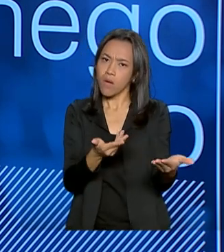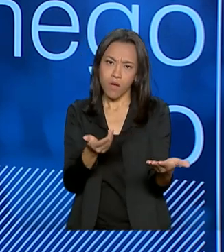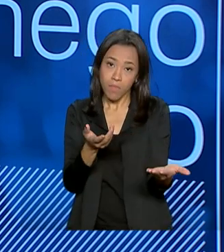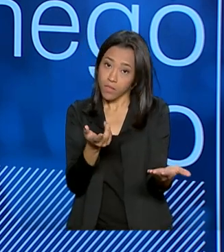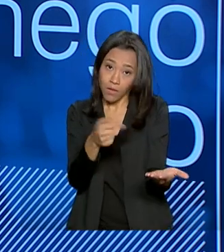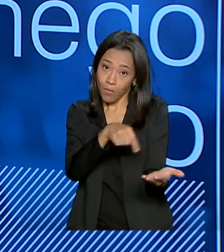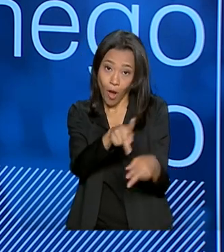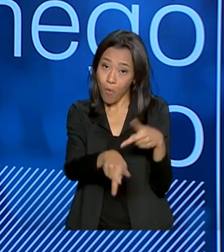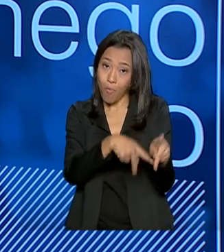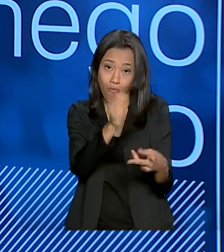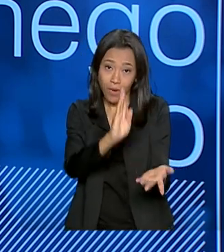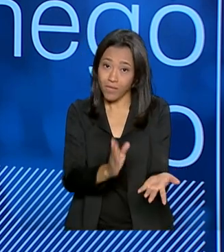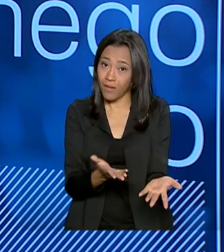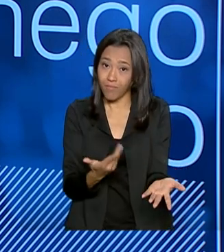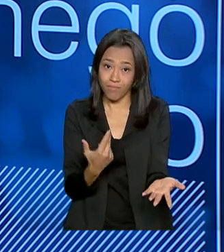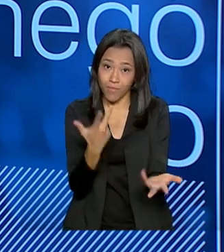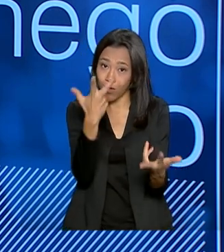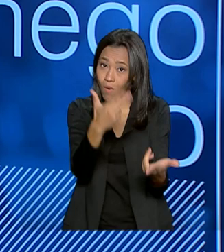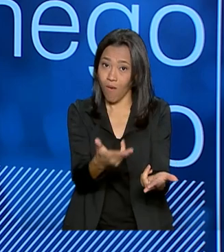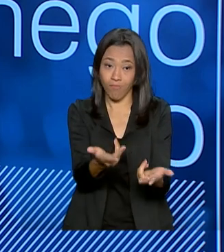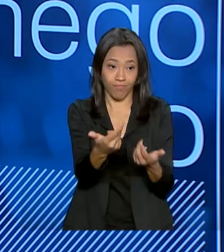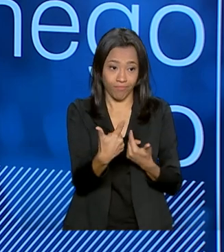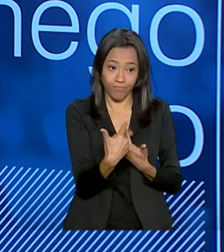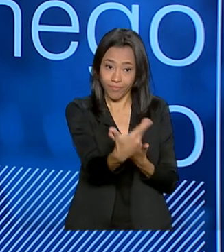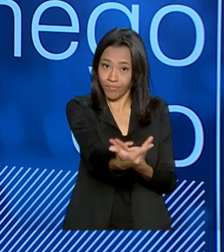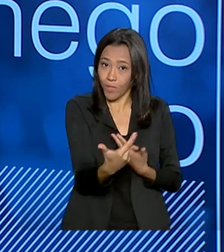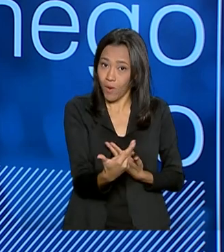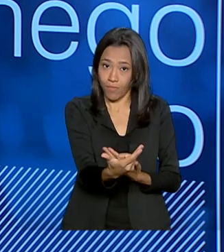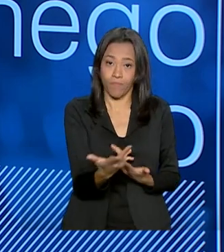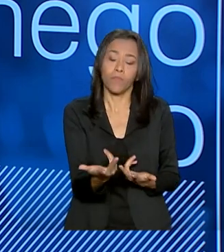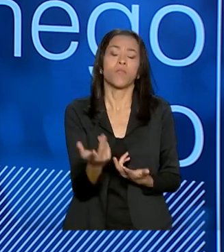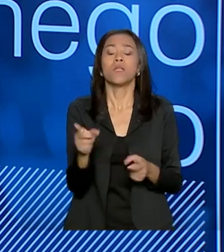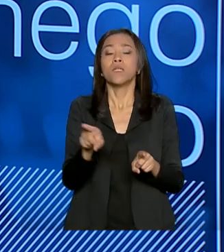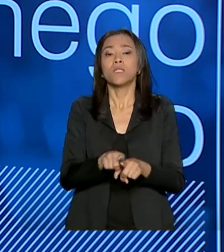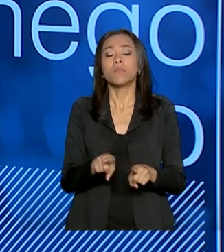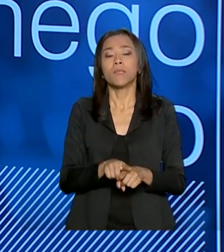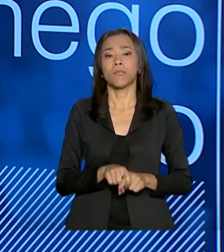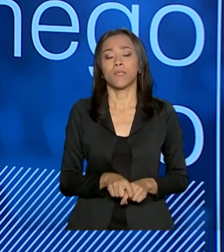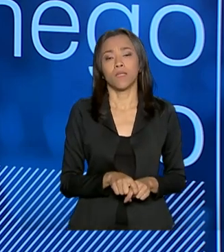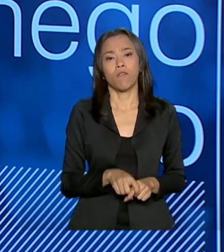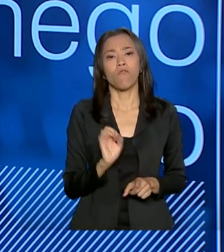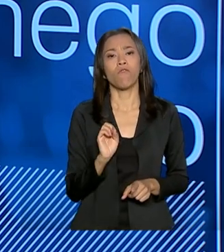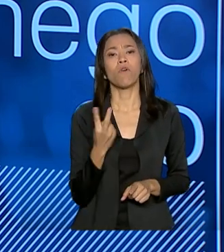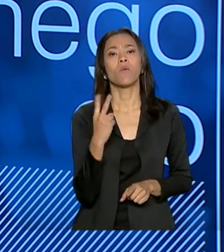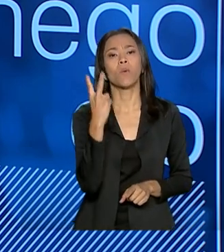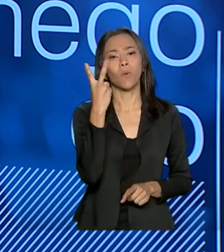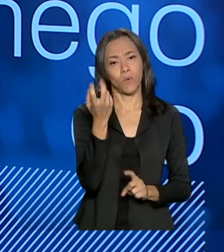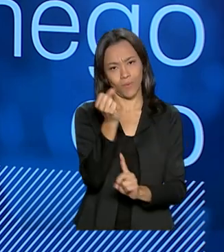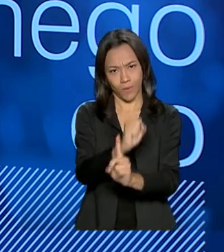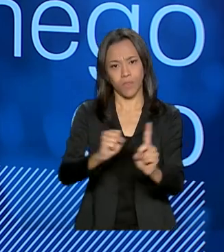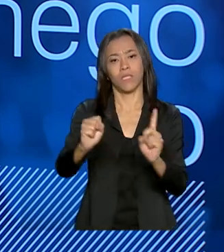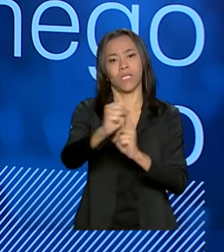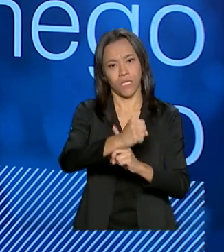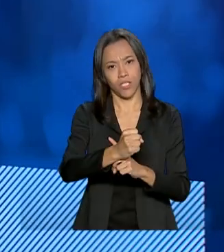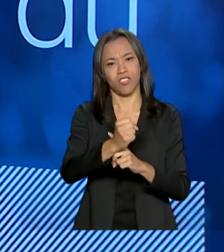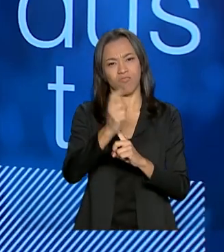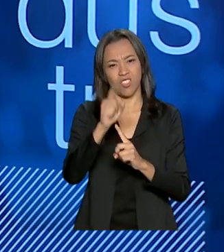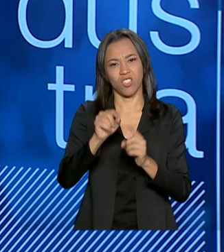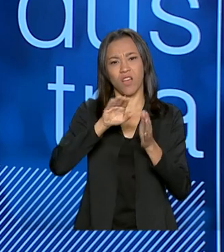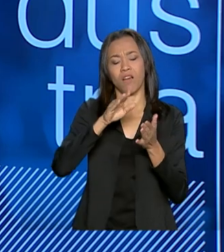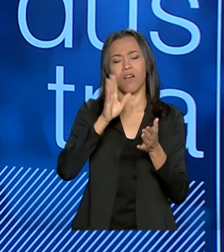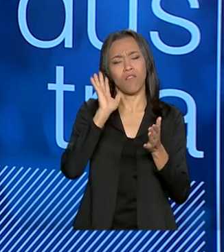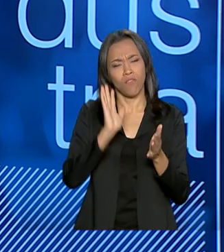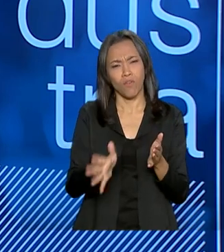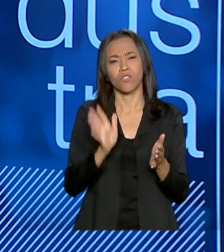igual a nós, né? E também, né, a questão de valores da sociedade, que foi muito